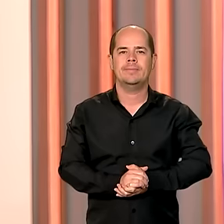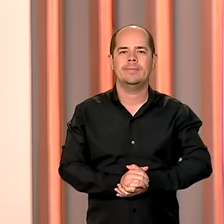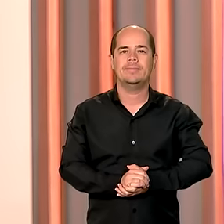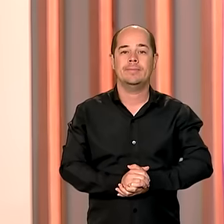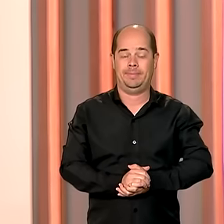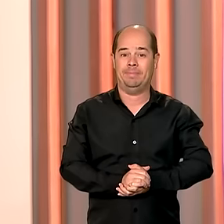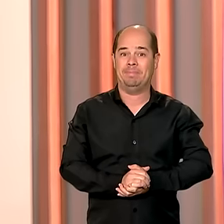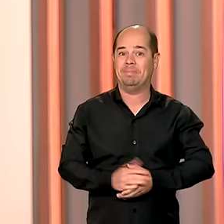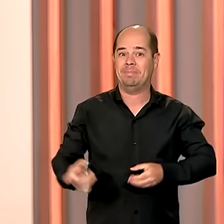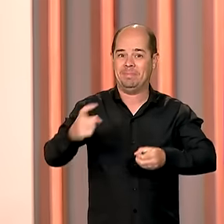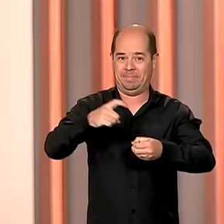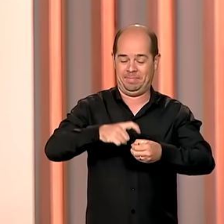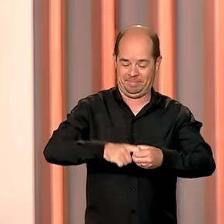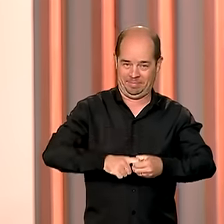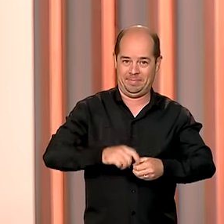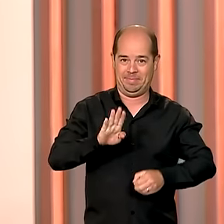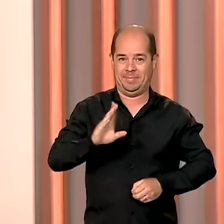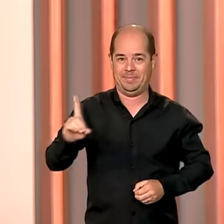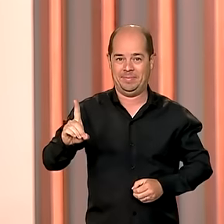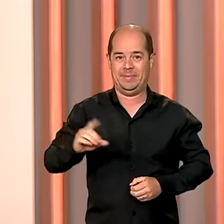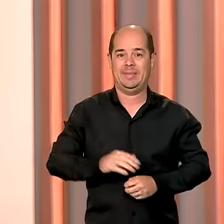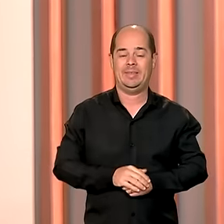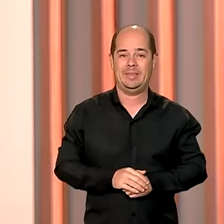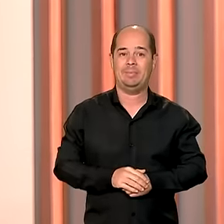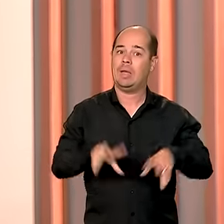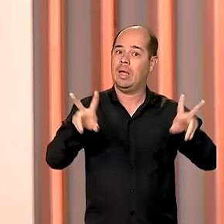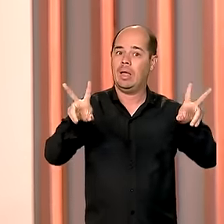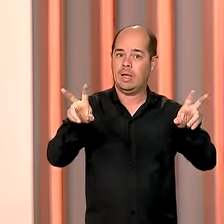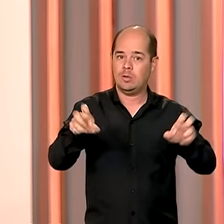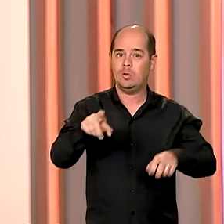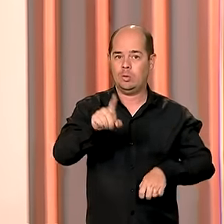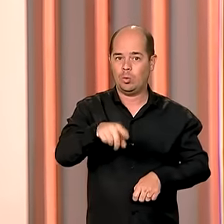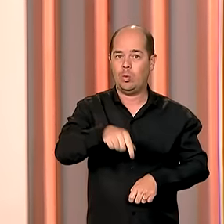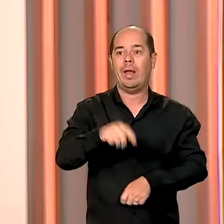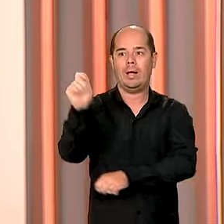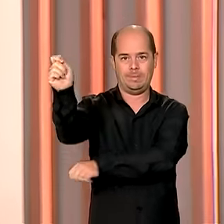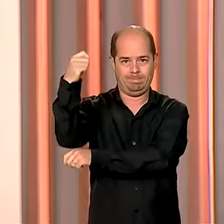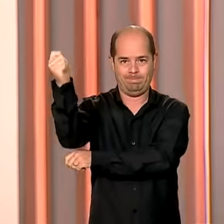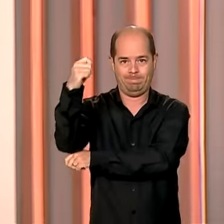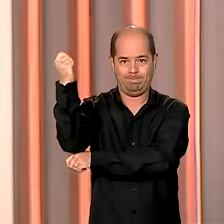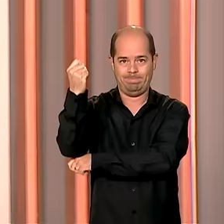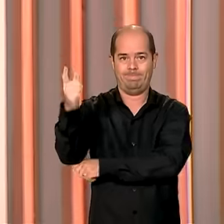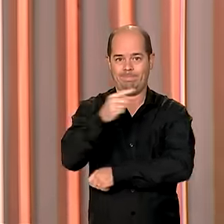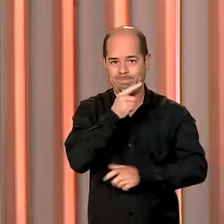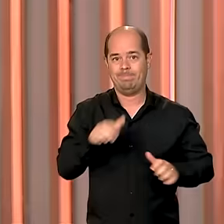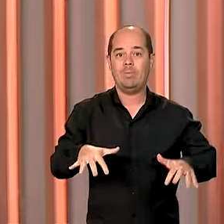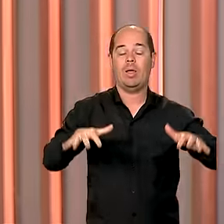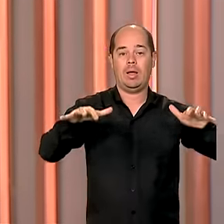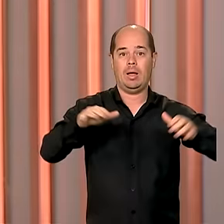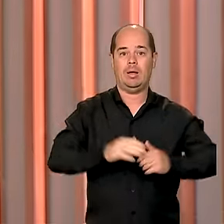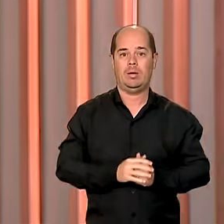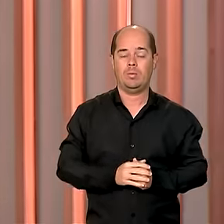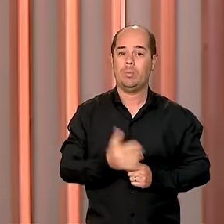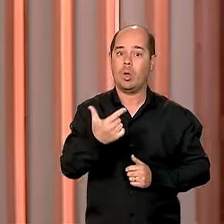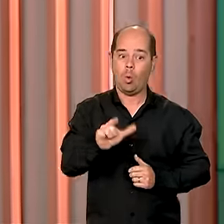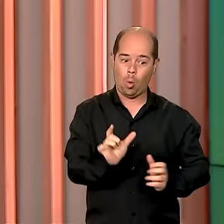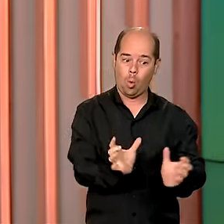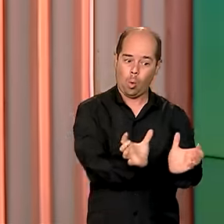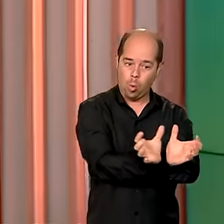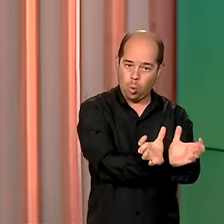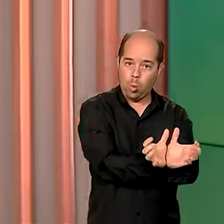Estamos de volta e vamos continuar falando sobre a tragédia que assola o Rio Grande do Sul. Outro órgão que tem atuado